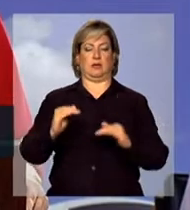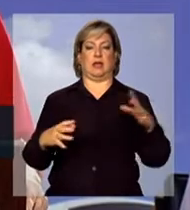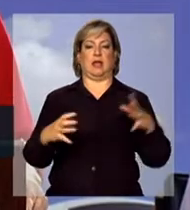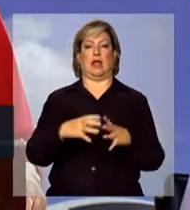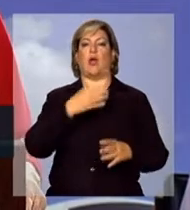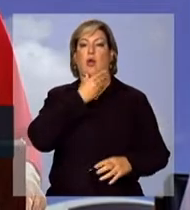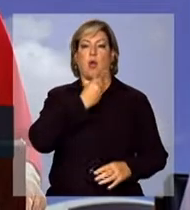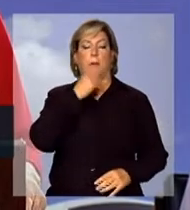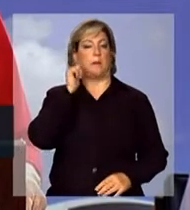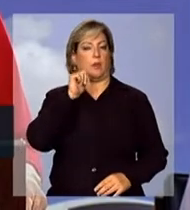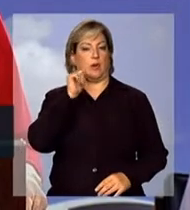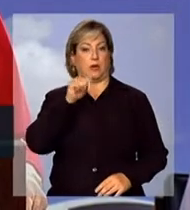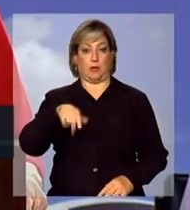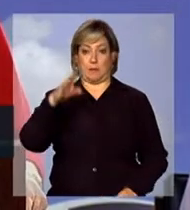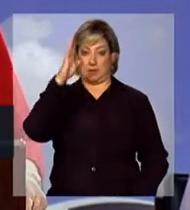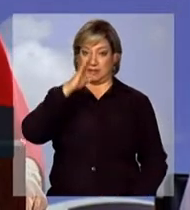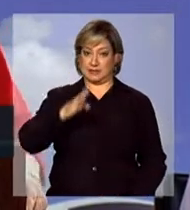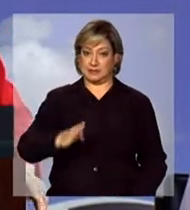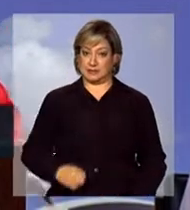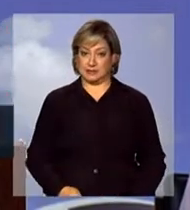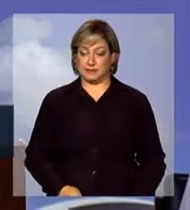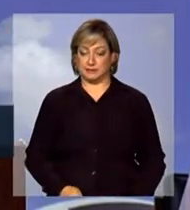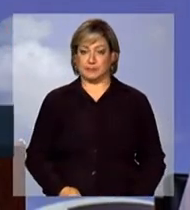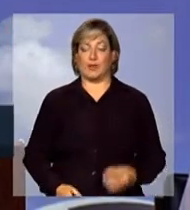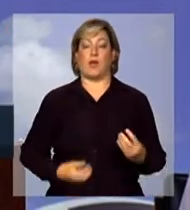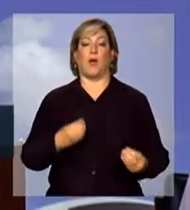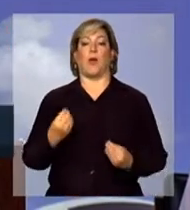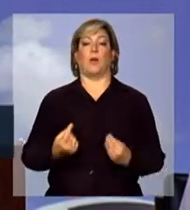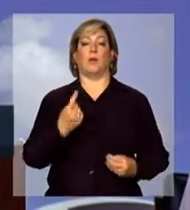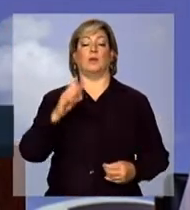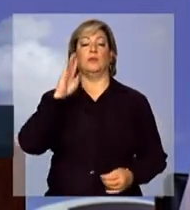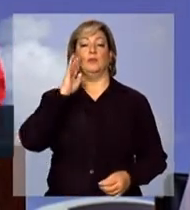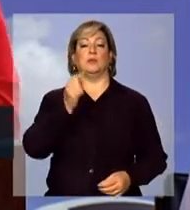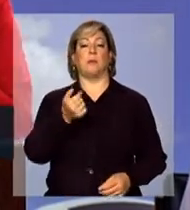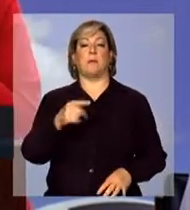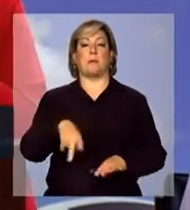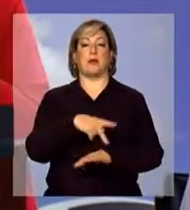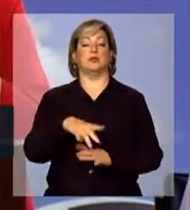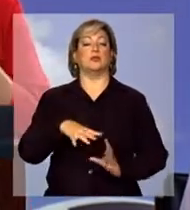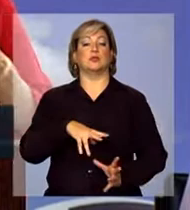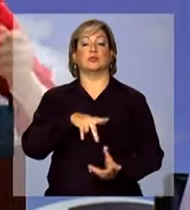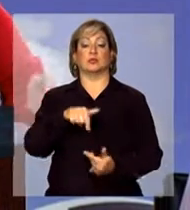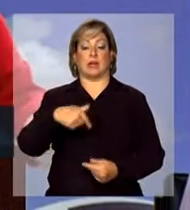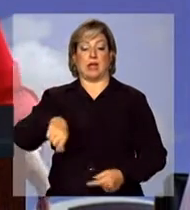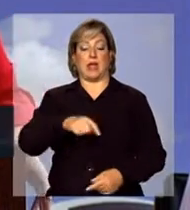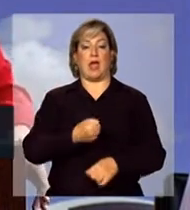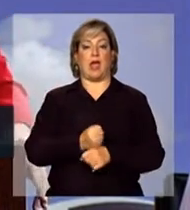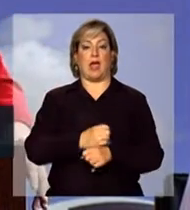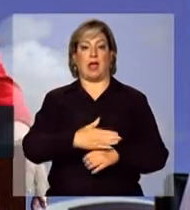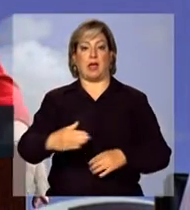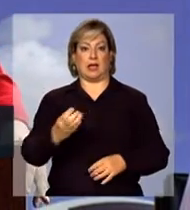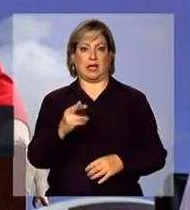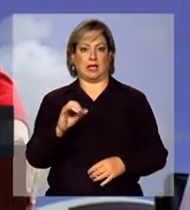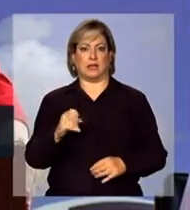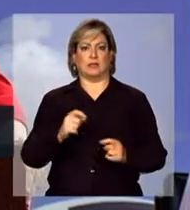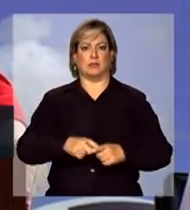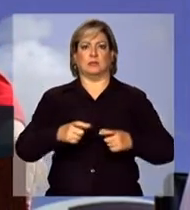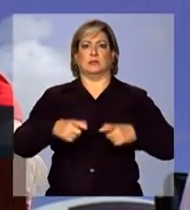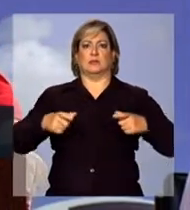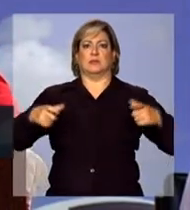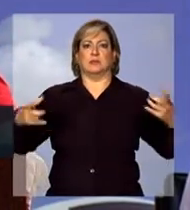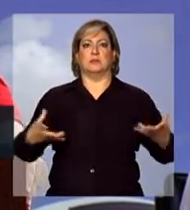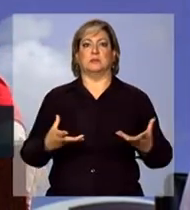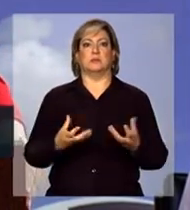Que o Brasil, como um dos poucos países do mundo que, nestes anos de crise, aumentou sem parar